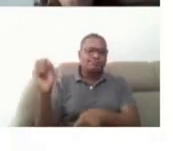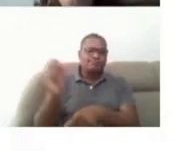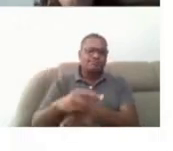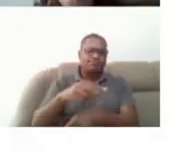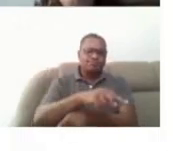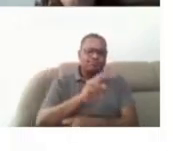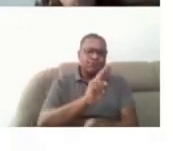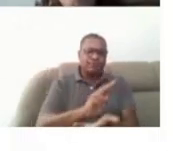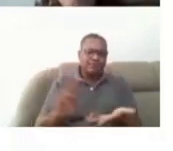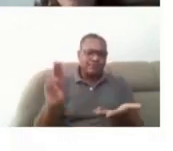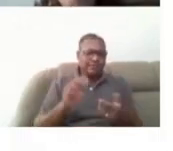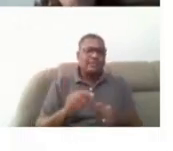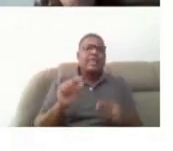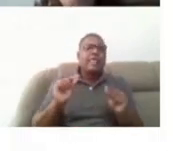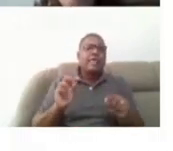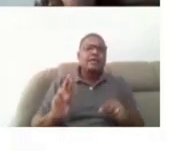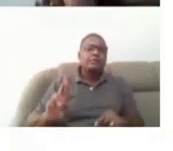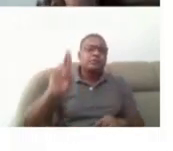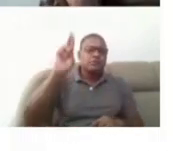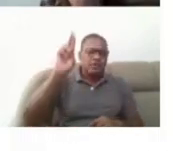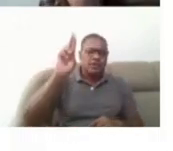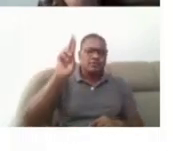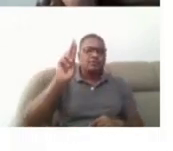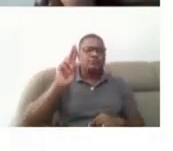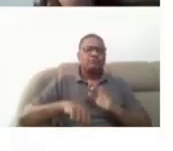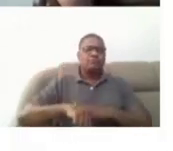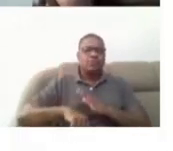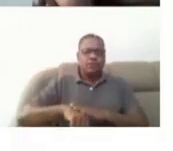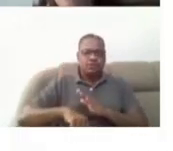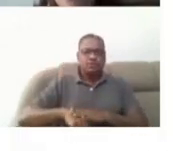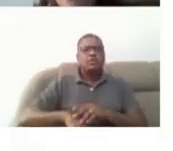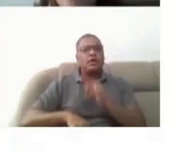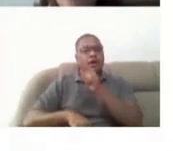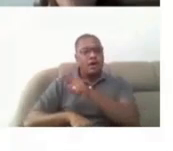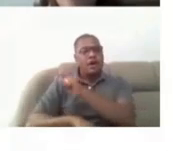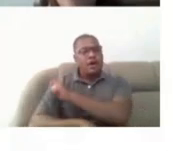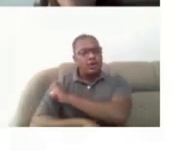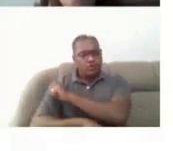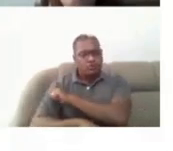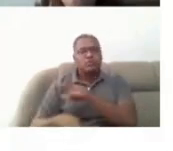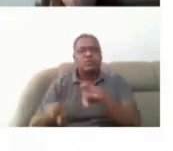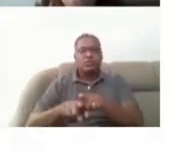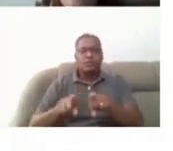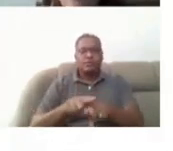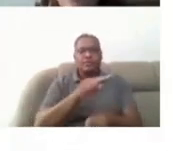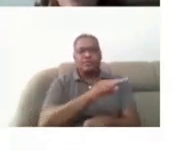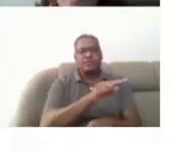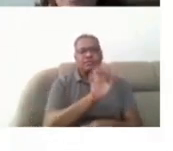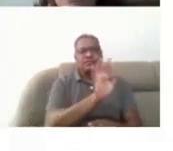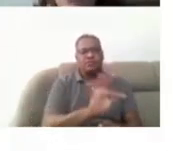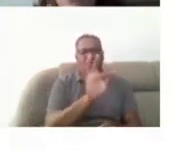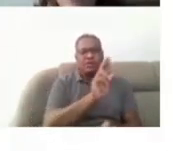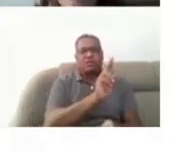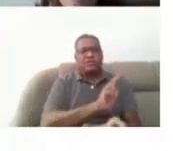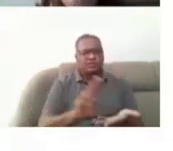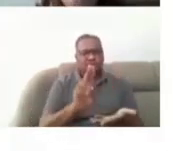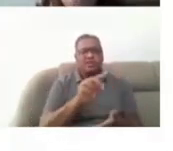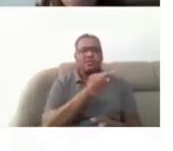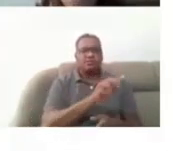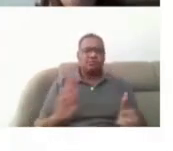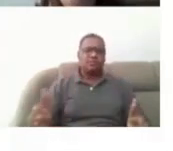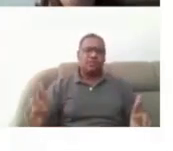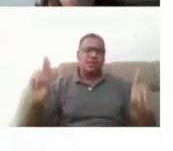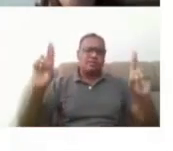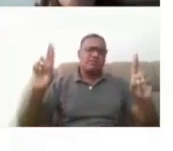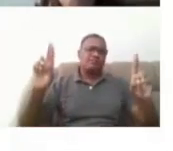Quem deve ser responsável nesse momento é tanto o aluno e a instituição, tá? São esses dois, né? Que são